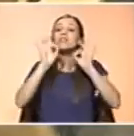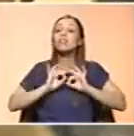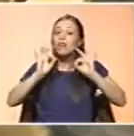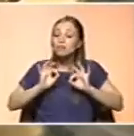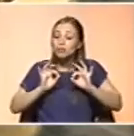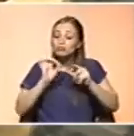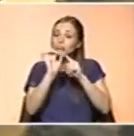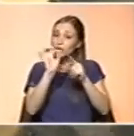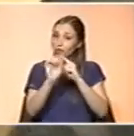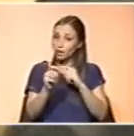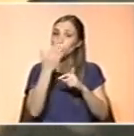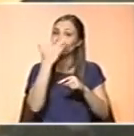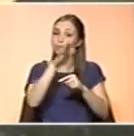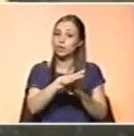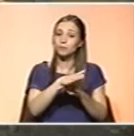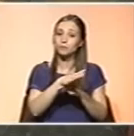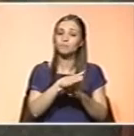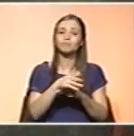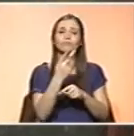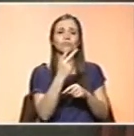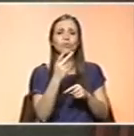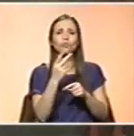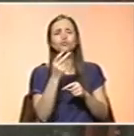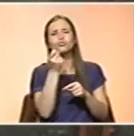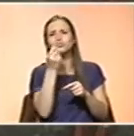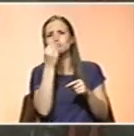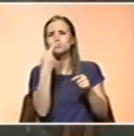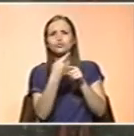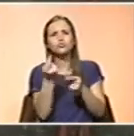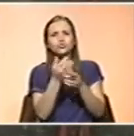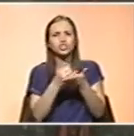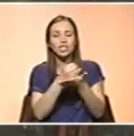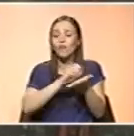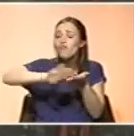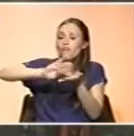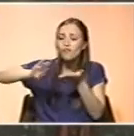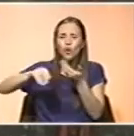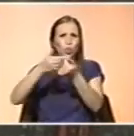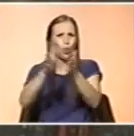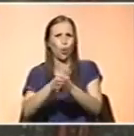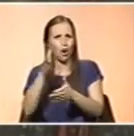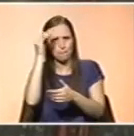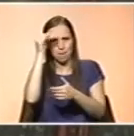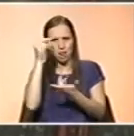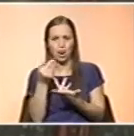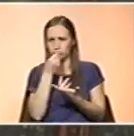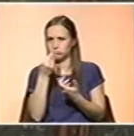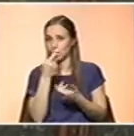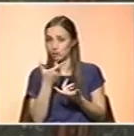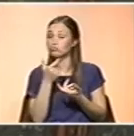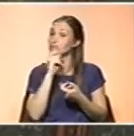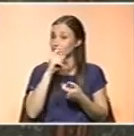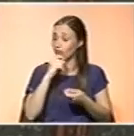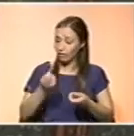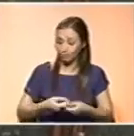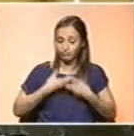restritivas, como são, no caso dos vegans, as que excluem todo e qualquer alimento de origem animal e que poderão desencadear